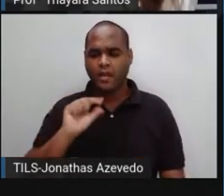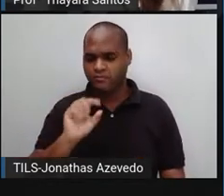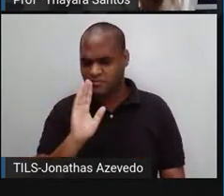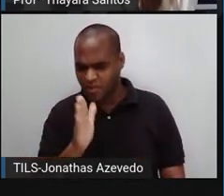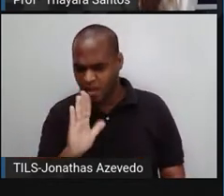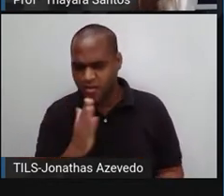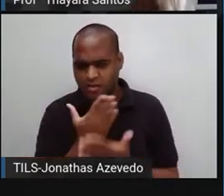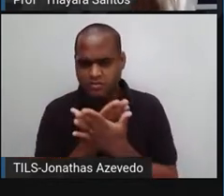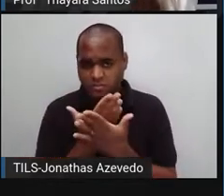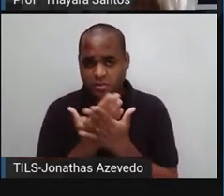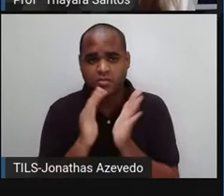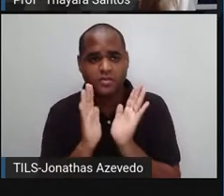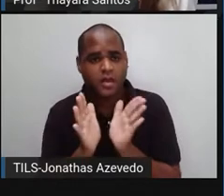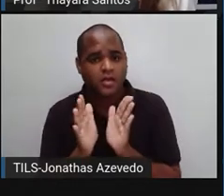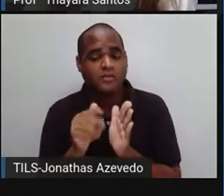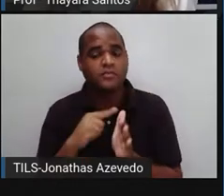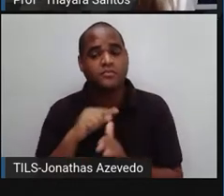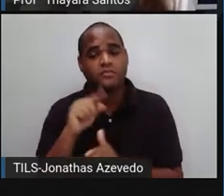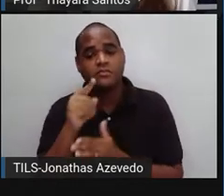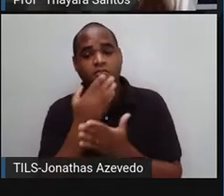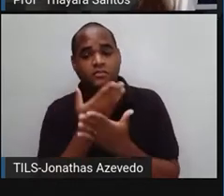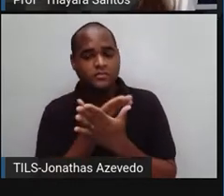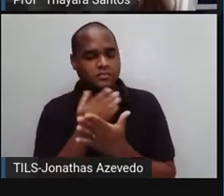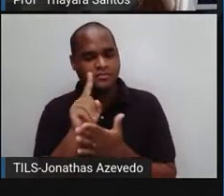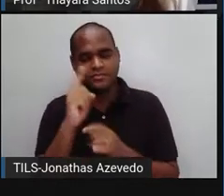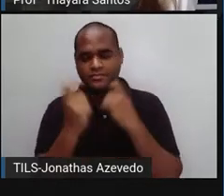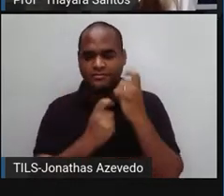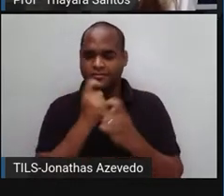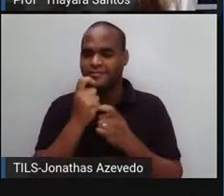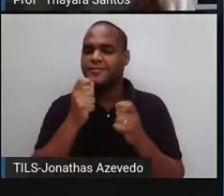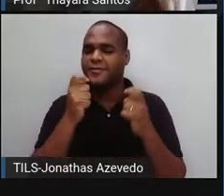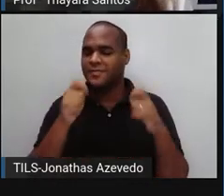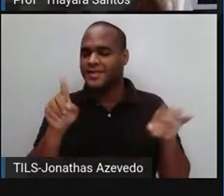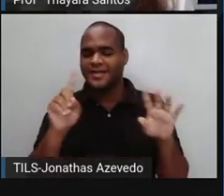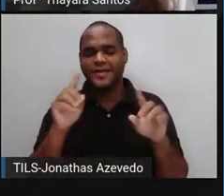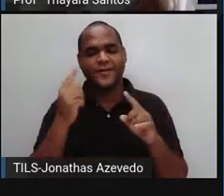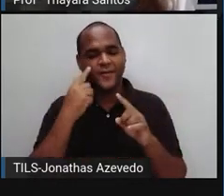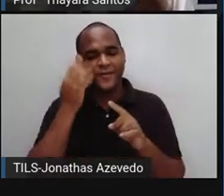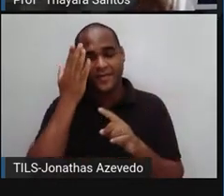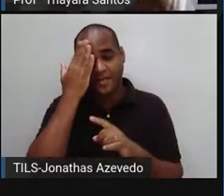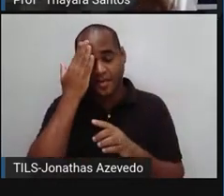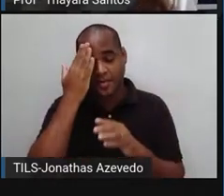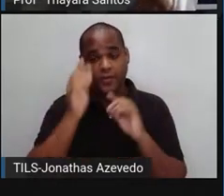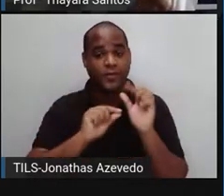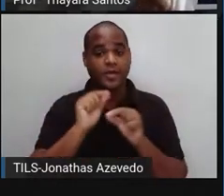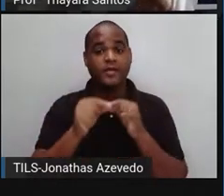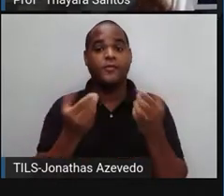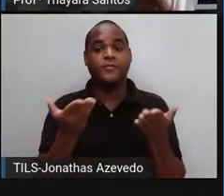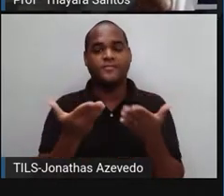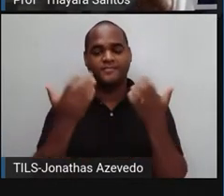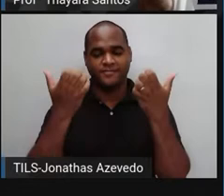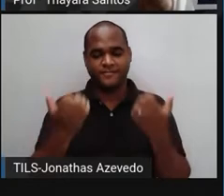isso antes? Se não estudaram, não se preocupem porque a gente vai saber direitinho o que é isso hoje.